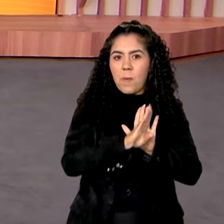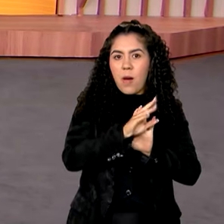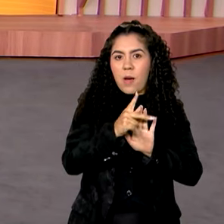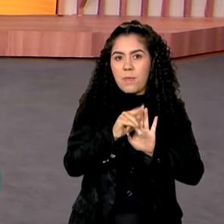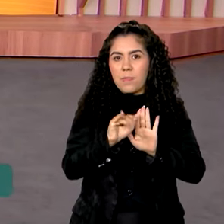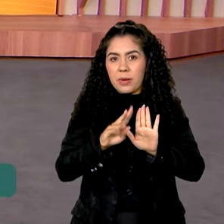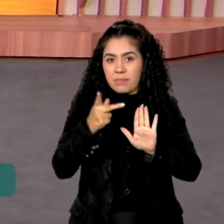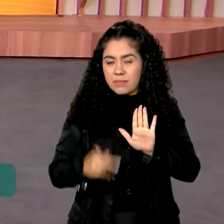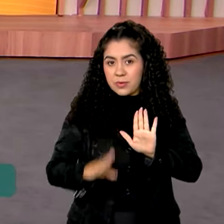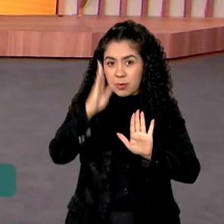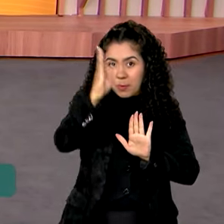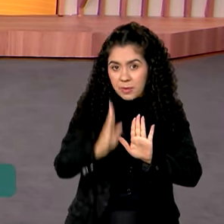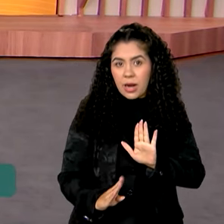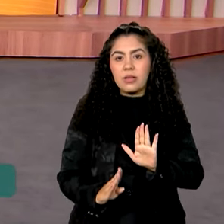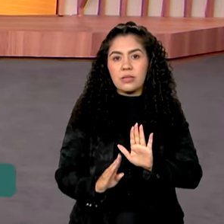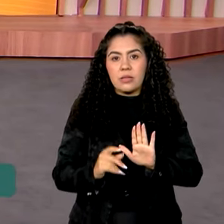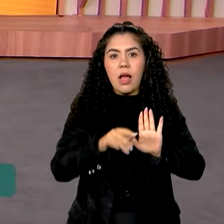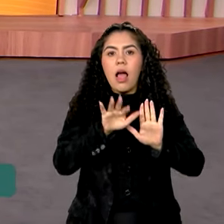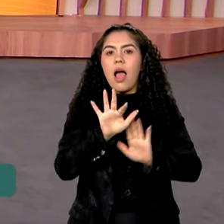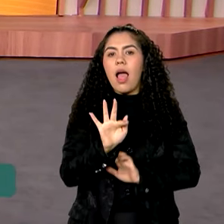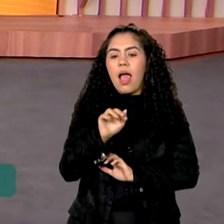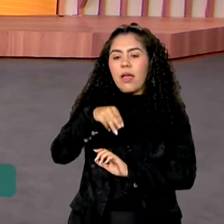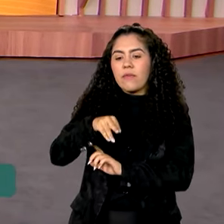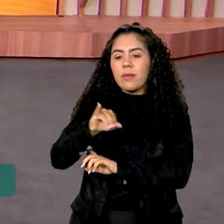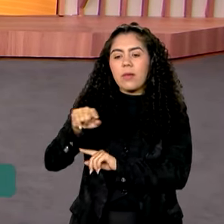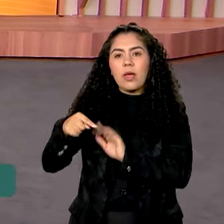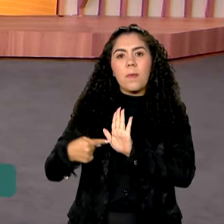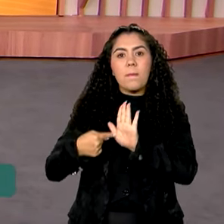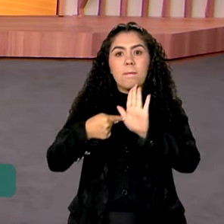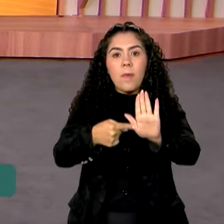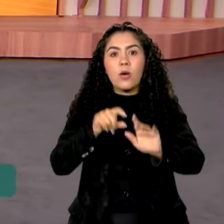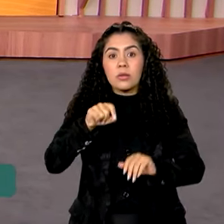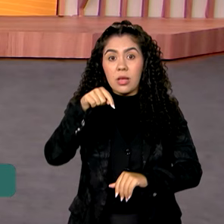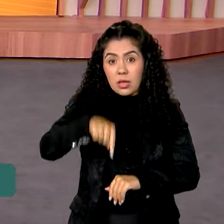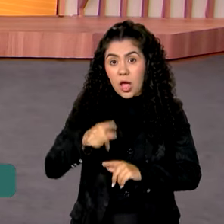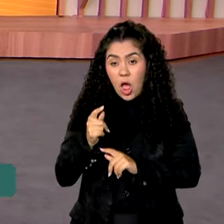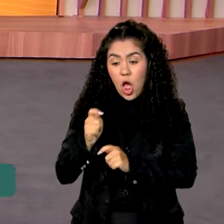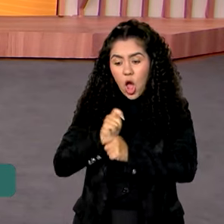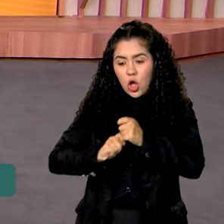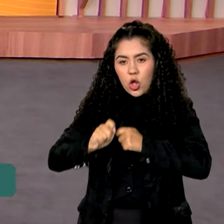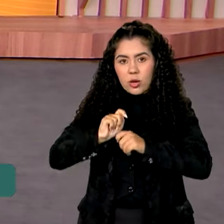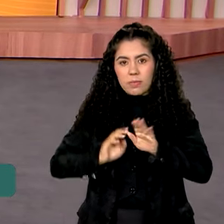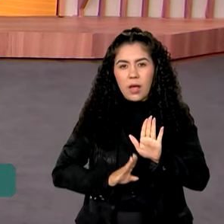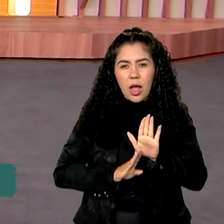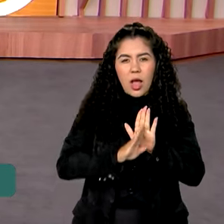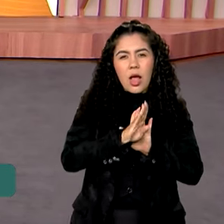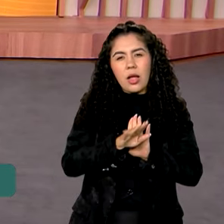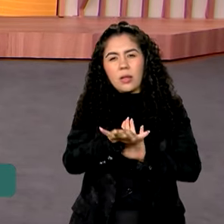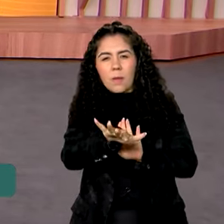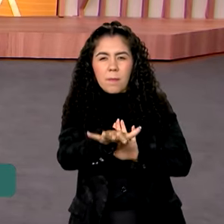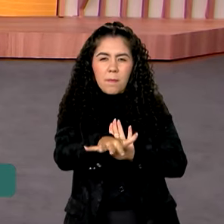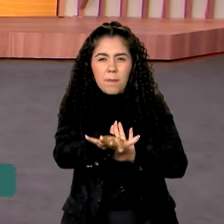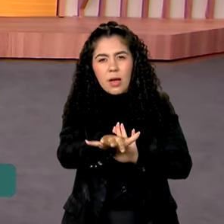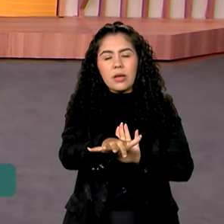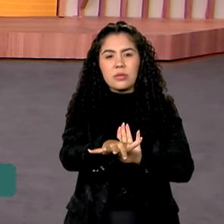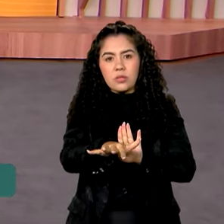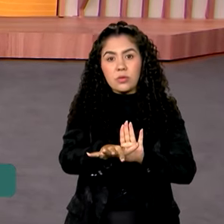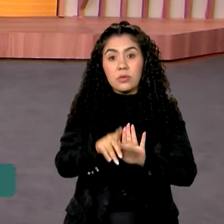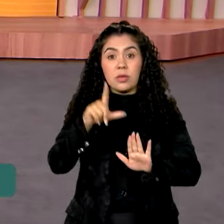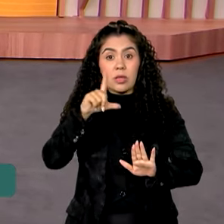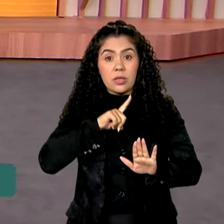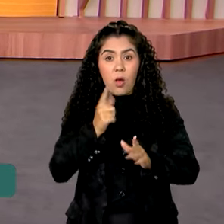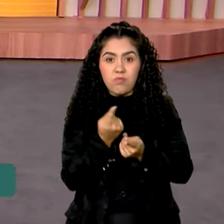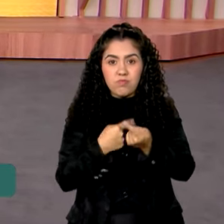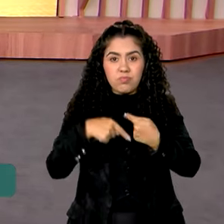brasileiro. A nova previsão do FMI aponta que a nossa economia deve crescer mais no médio prazo, superando a